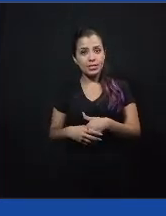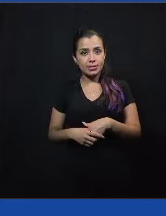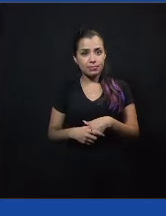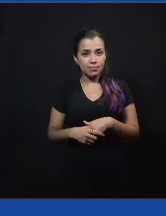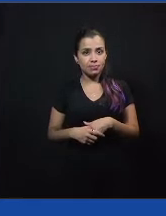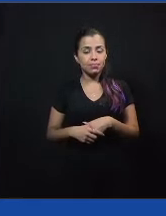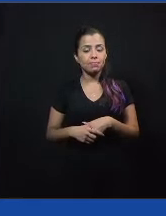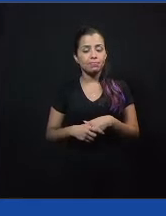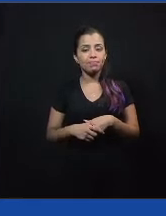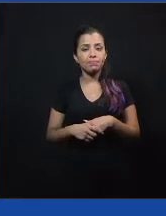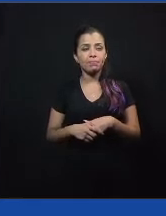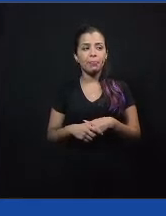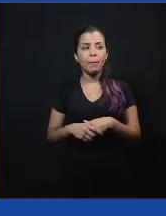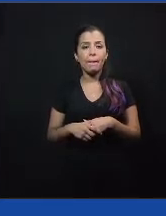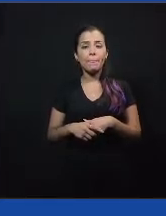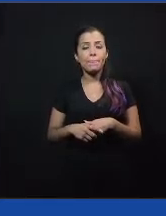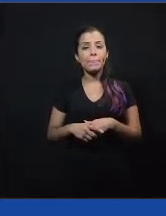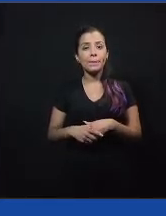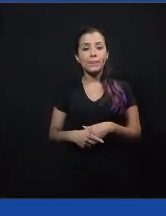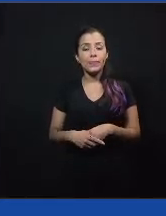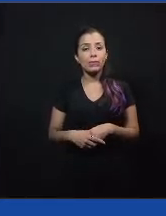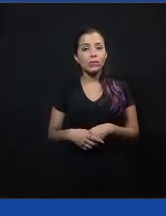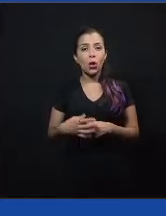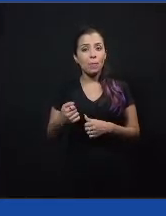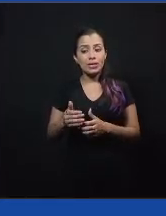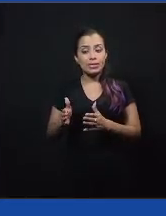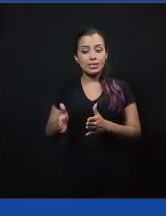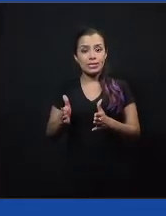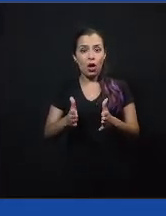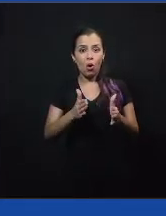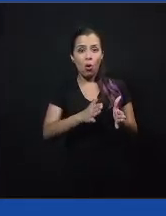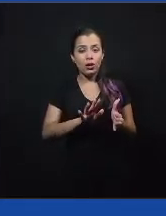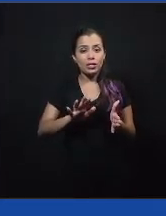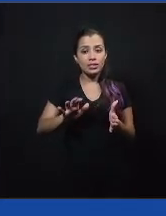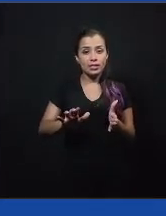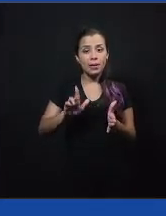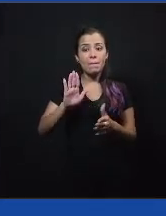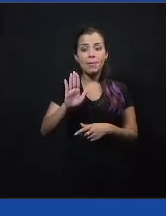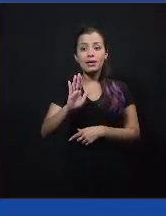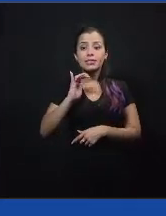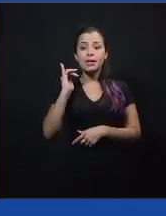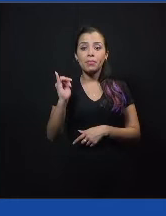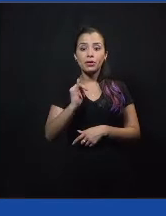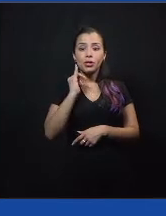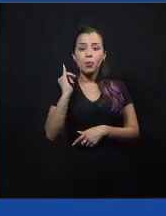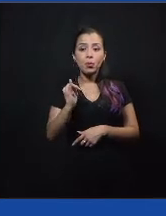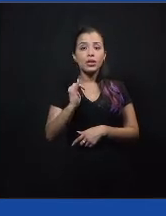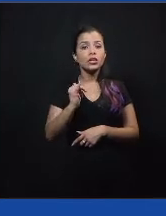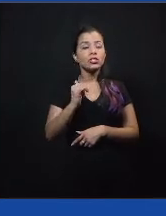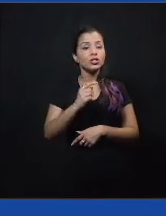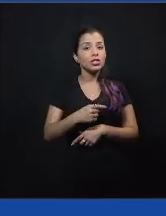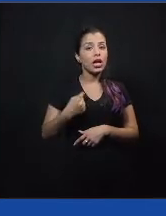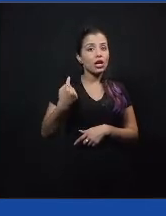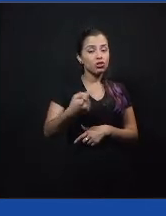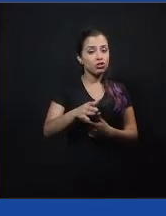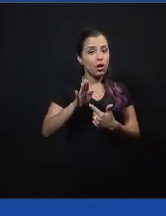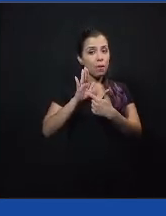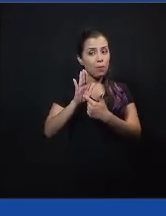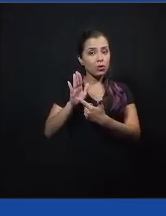Não necessariamente nessa ordem, mas que são passos importantíssimos para essa caminhada que a gente está contando para vocês.